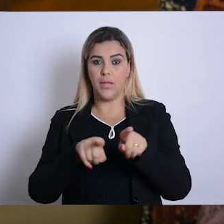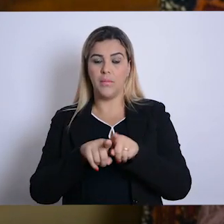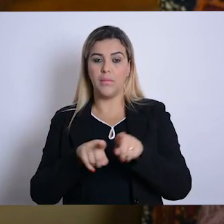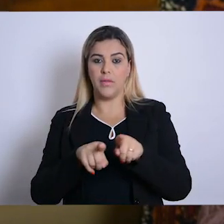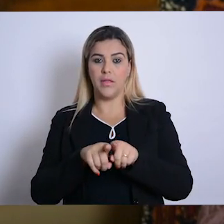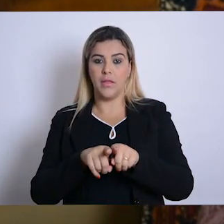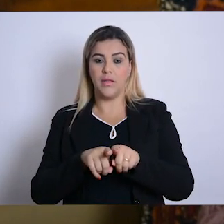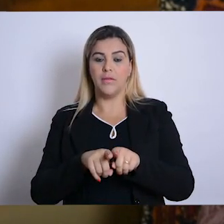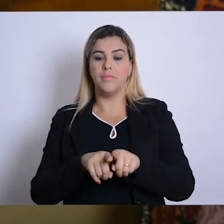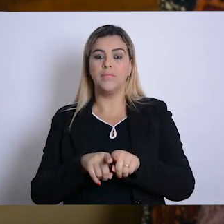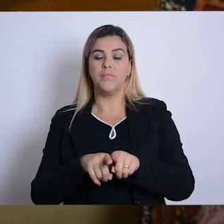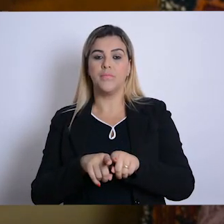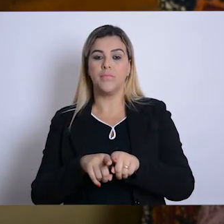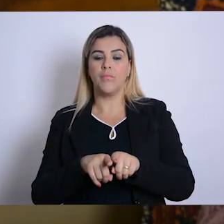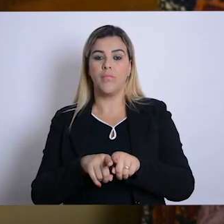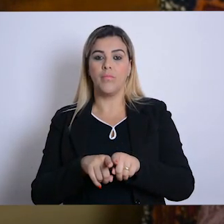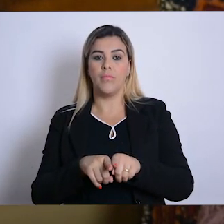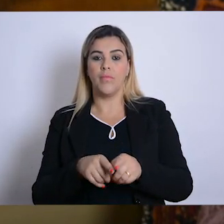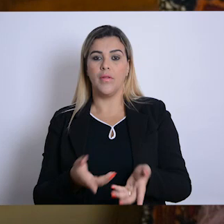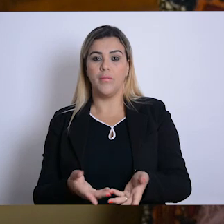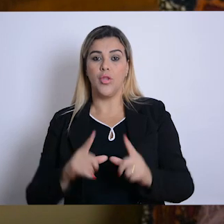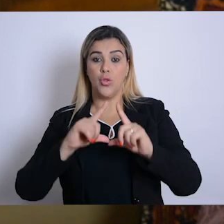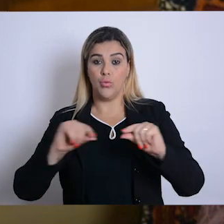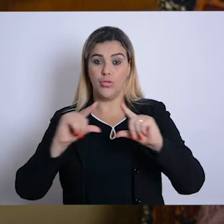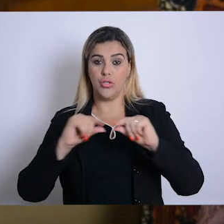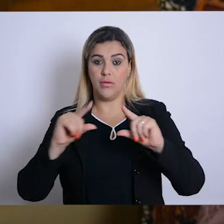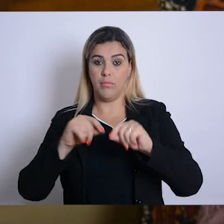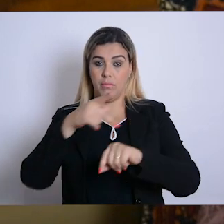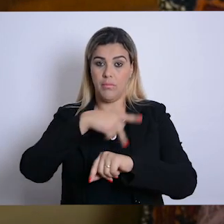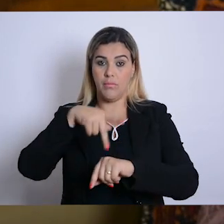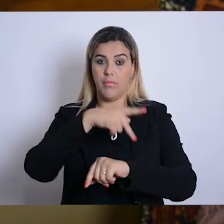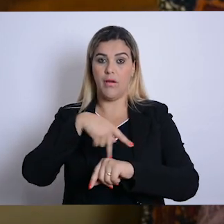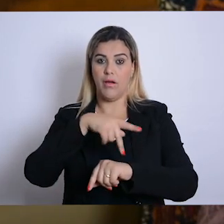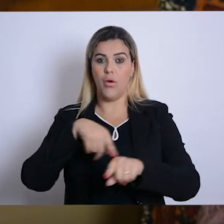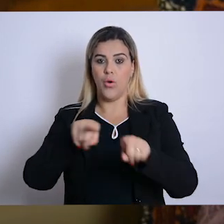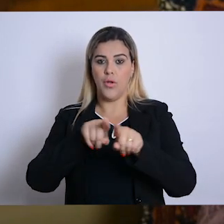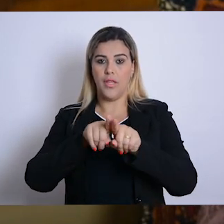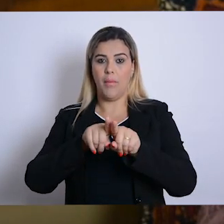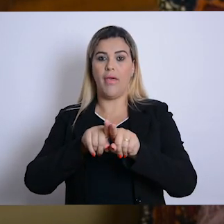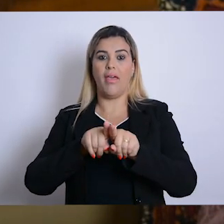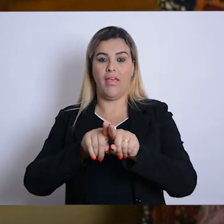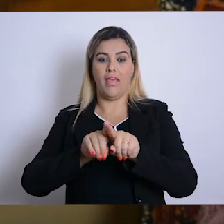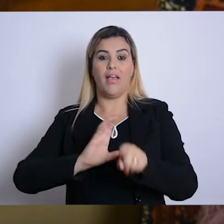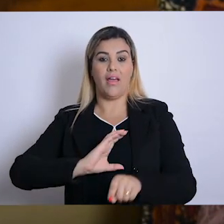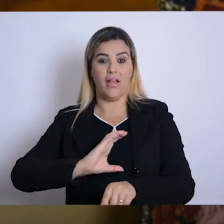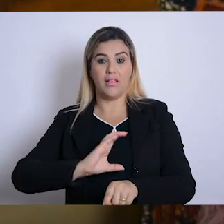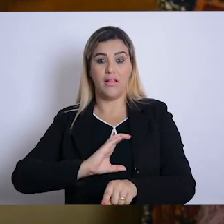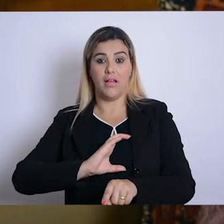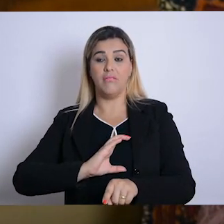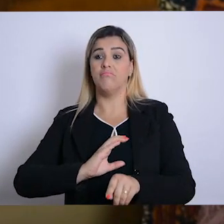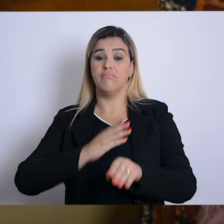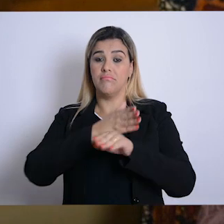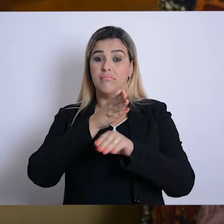no Japão, participamos de um MIT no Canadá e depois isso deu sequência. A